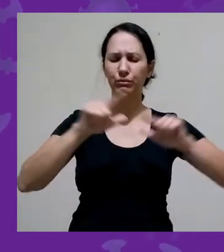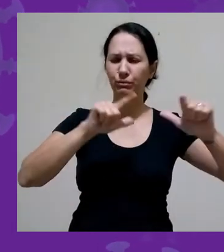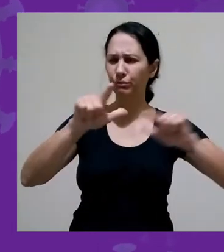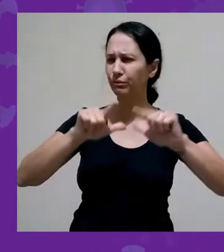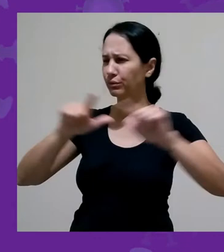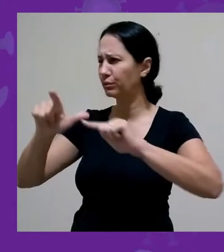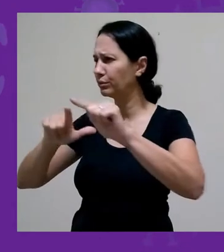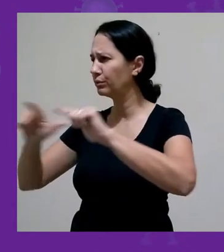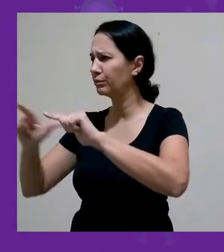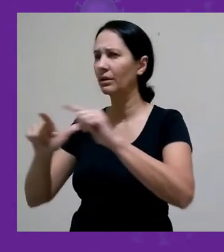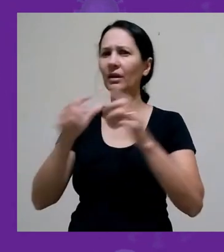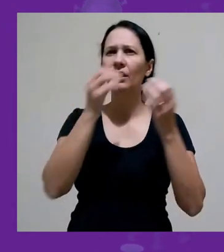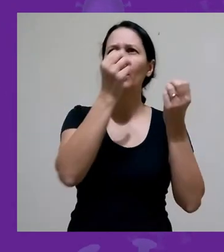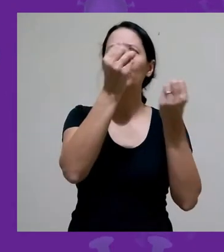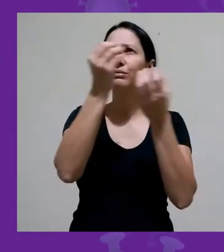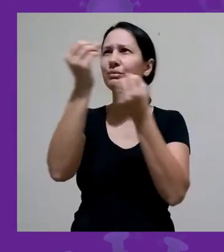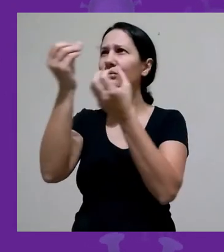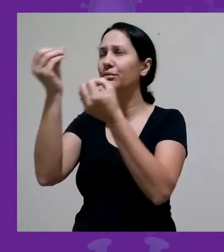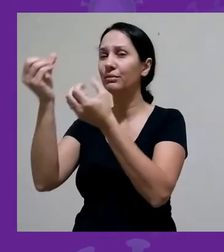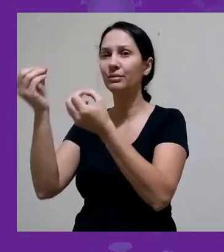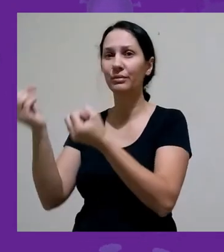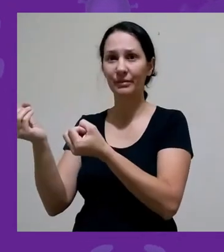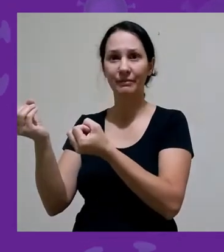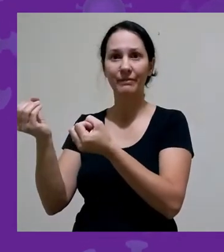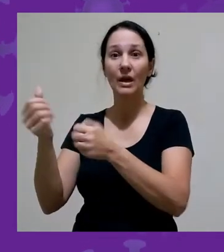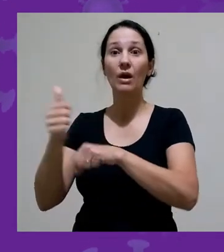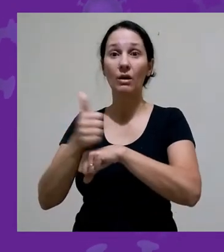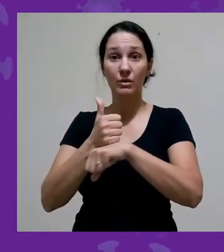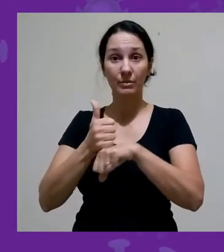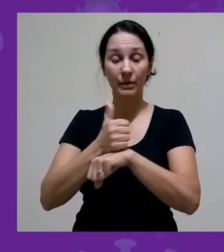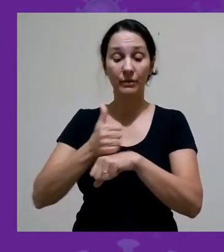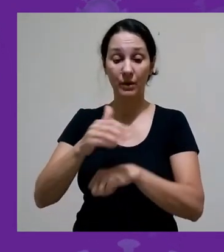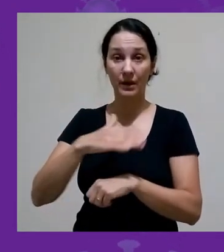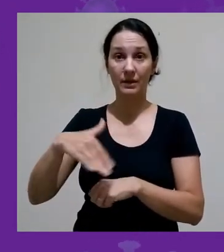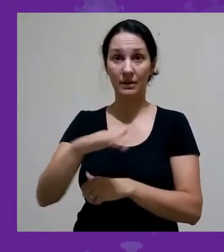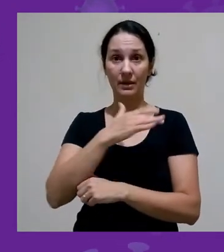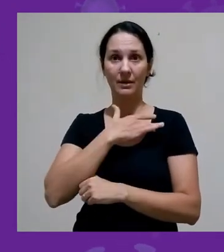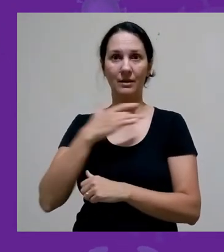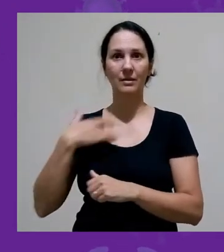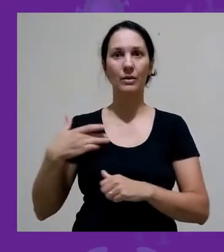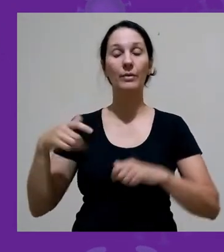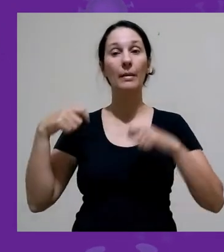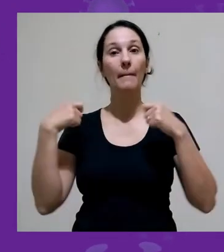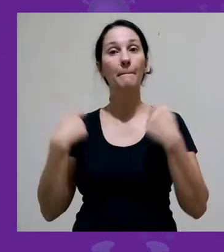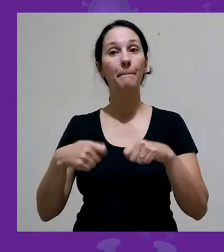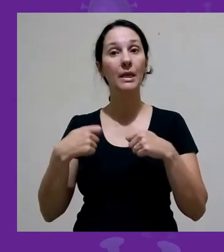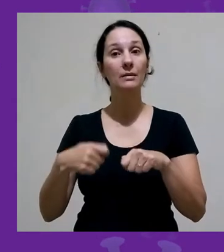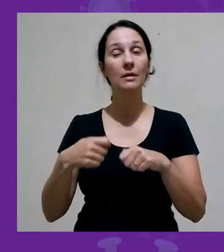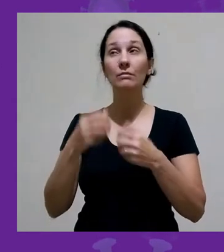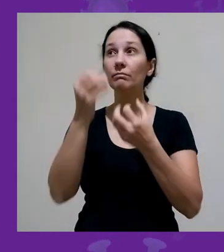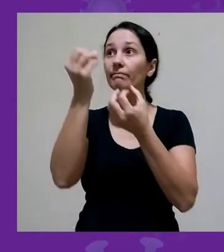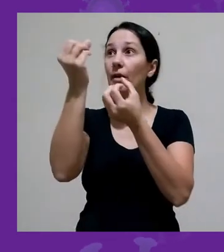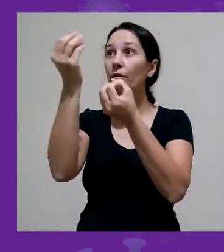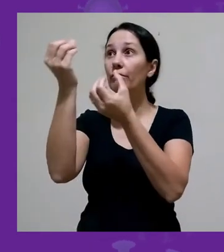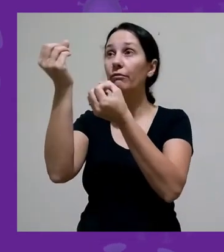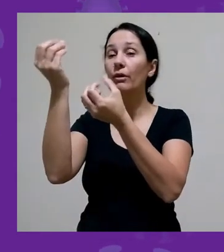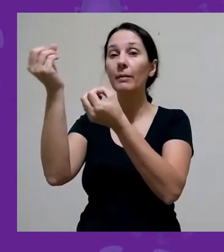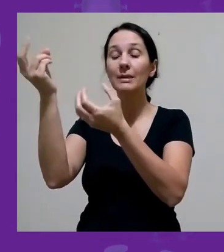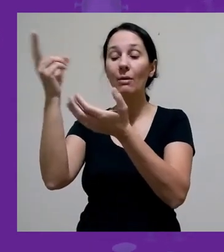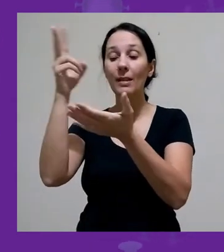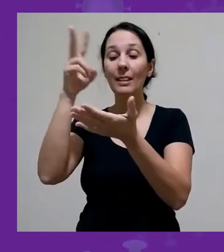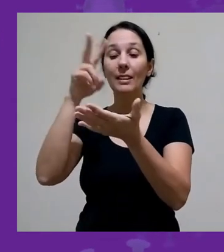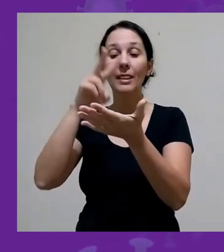é grande, a necessidade que eles têm de estarem atualizados e acompanhando cotidianamente essas novas